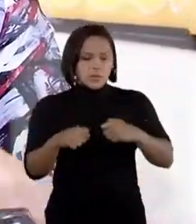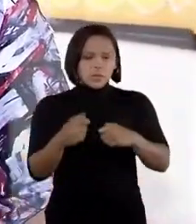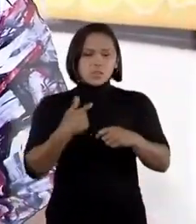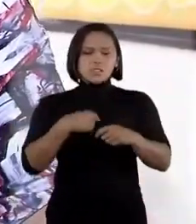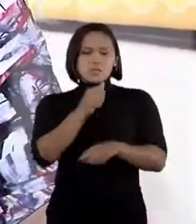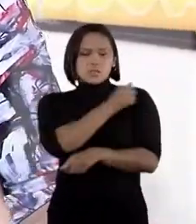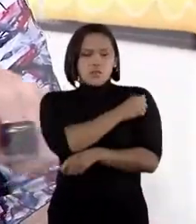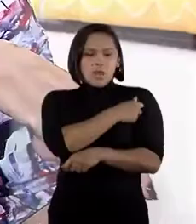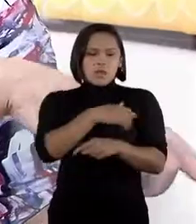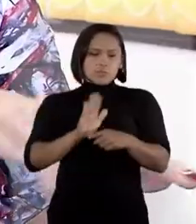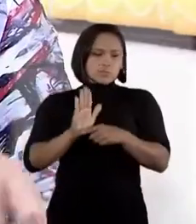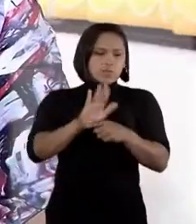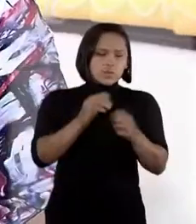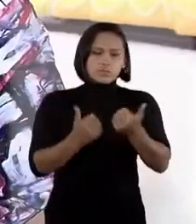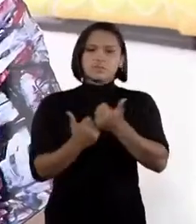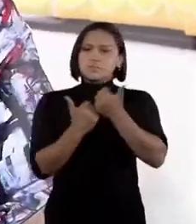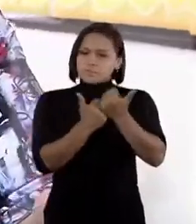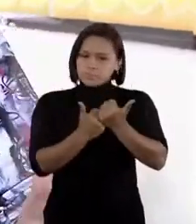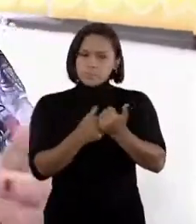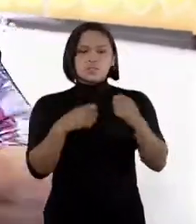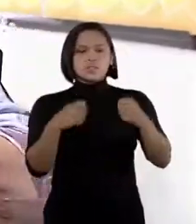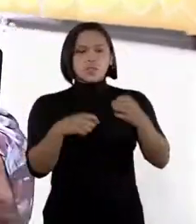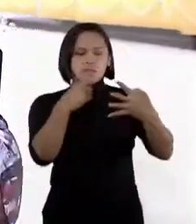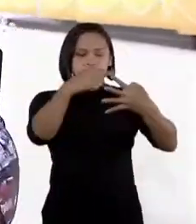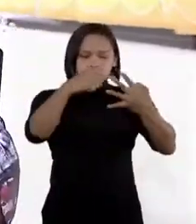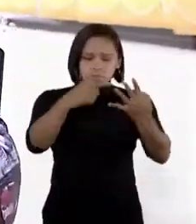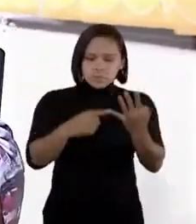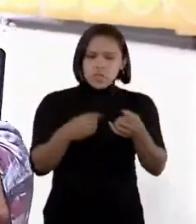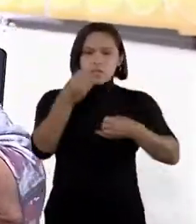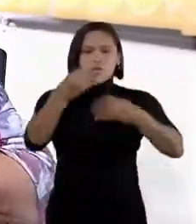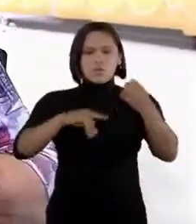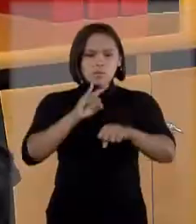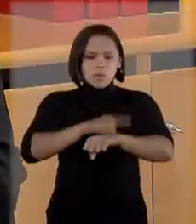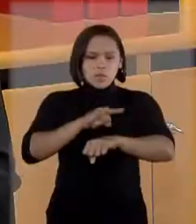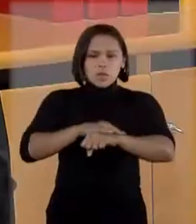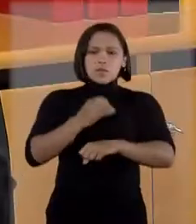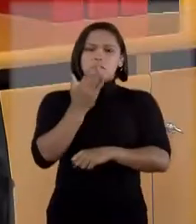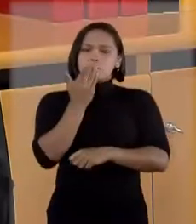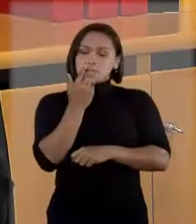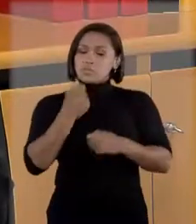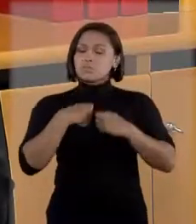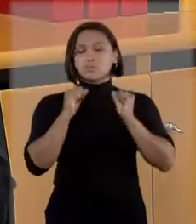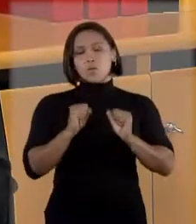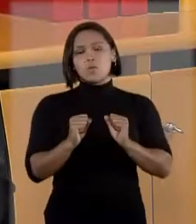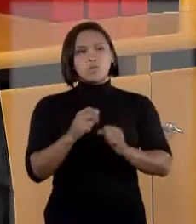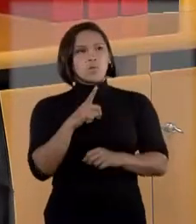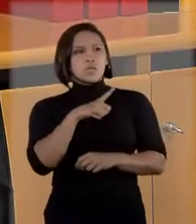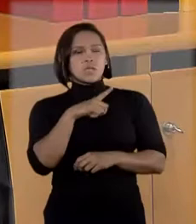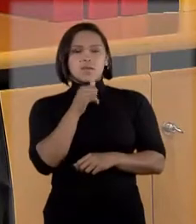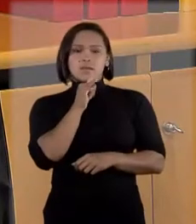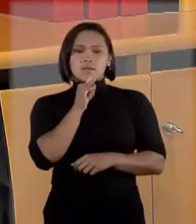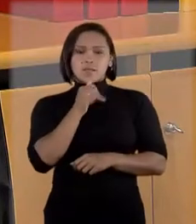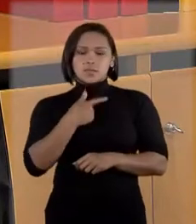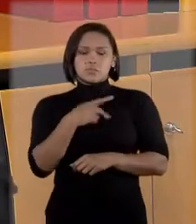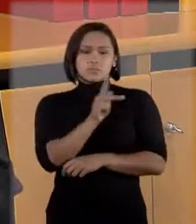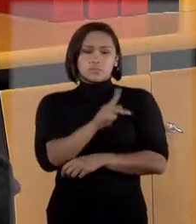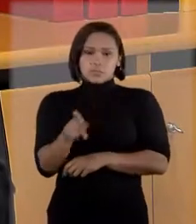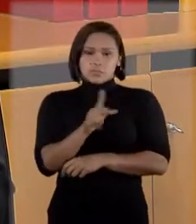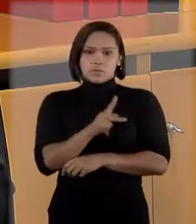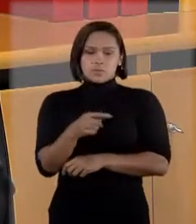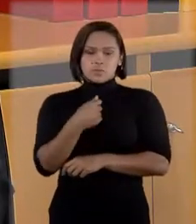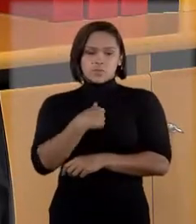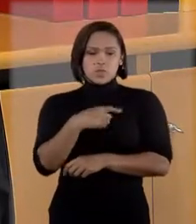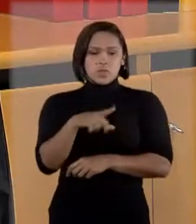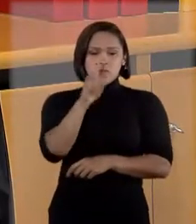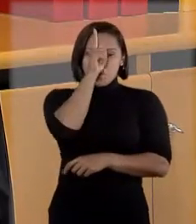um apoio maior, uma ajuda maior, ou seja, para ir ao banheiro, para alimentação. Eu posso ter uma situação de ter um professor que